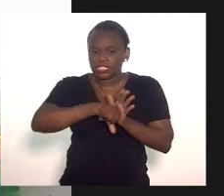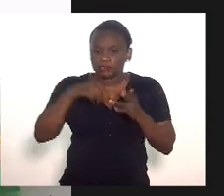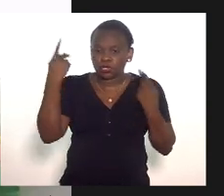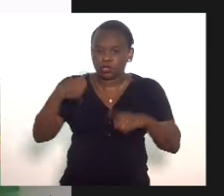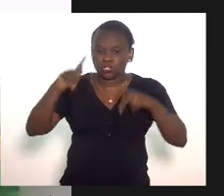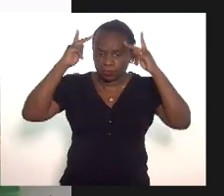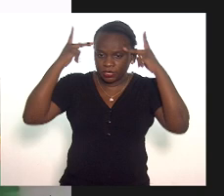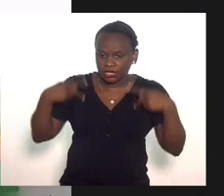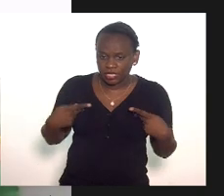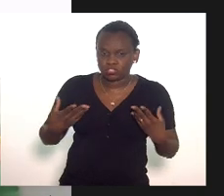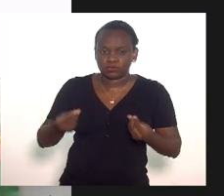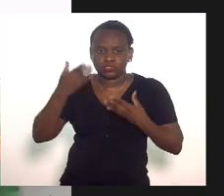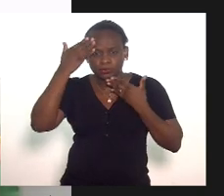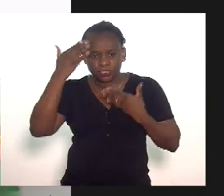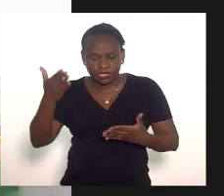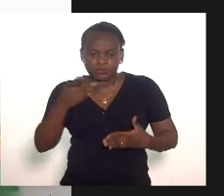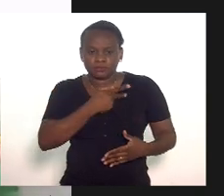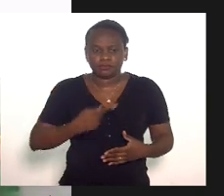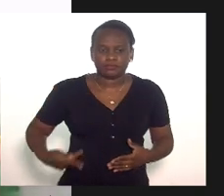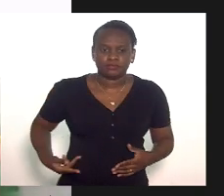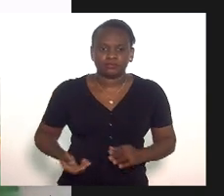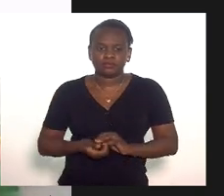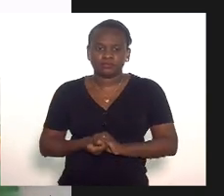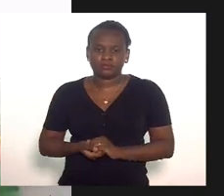humanidade muito obrigada senhor presidente